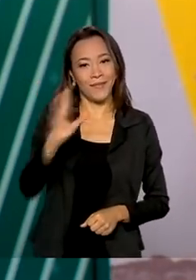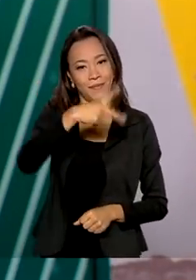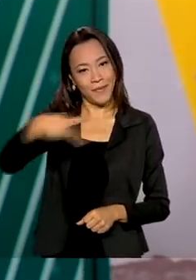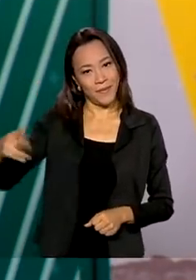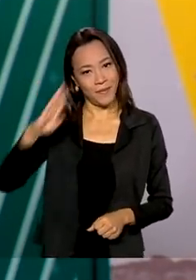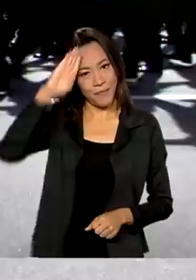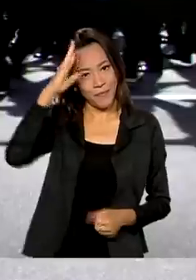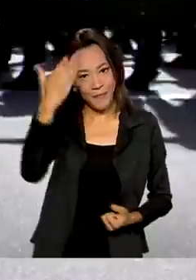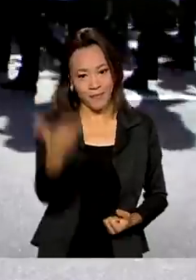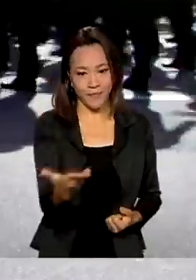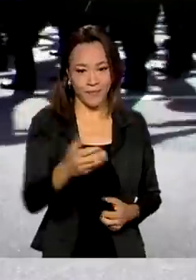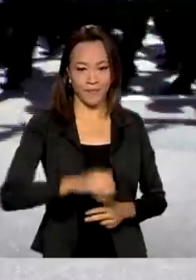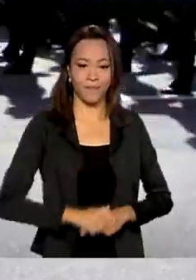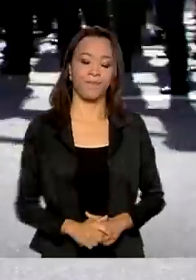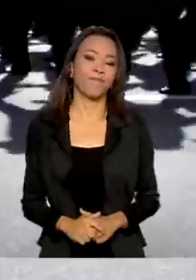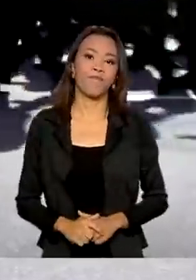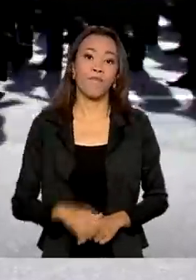Bolsonaro.